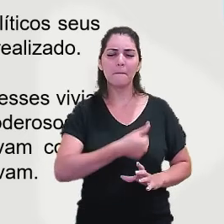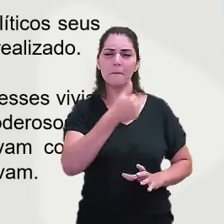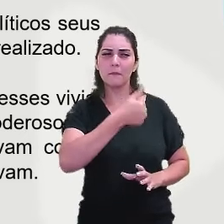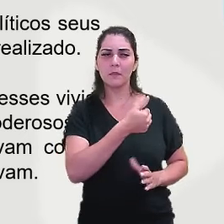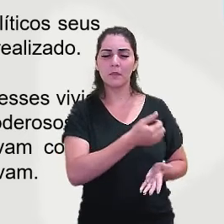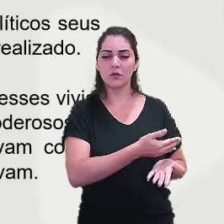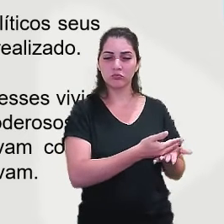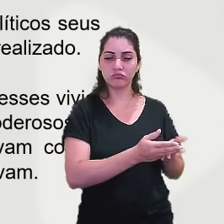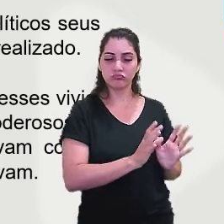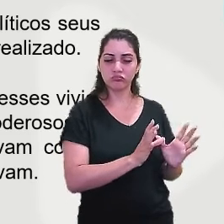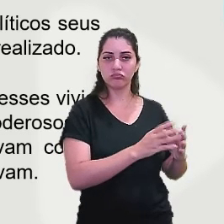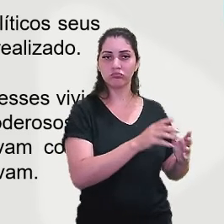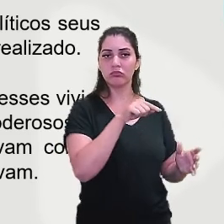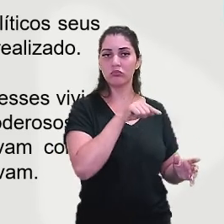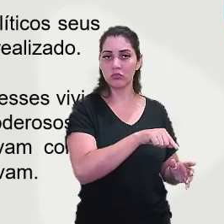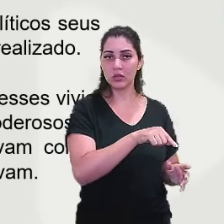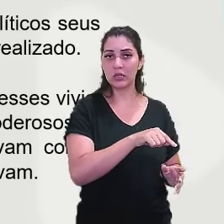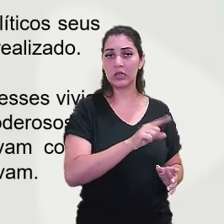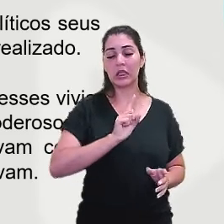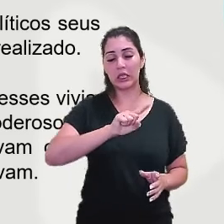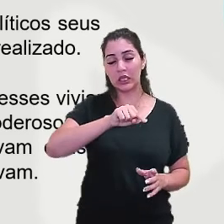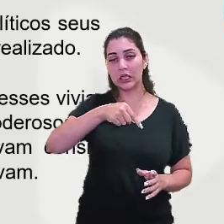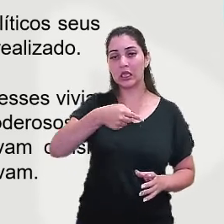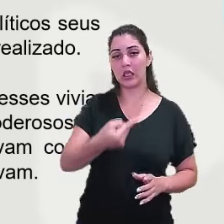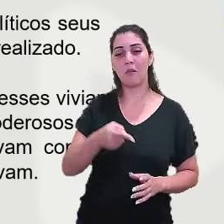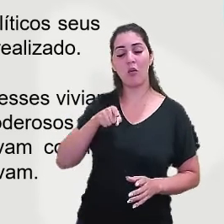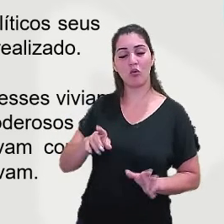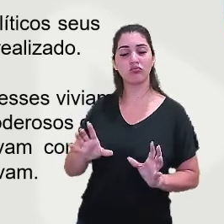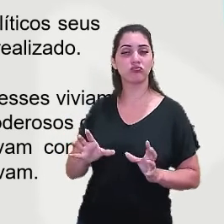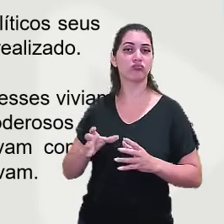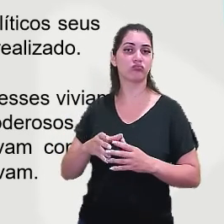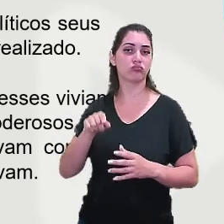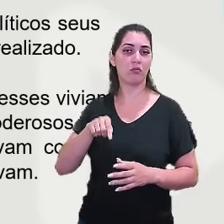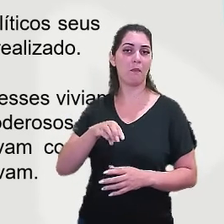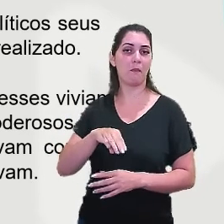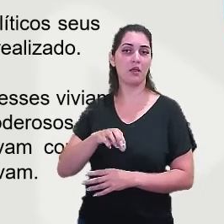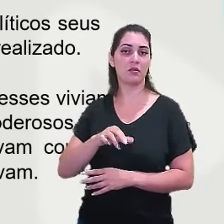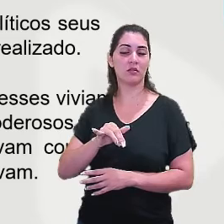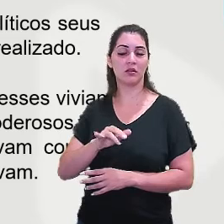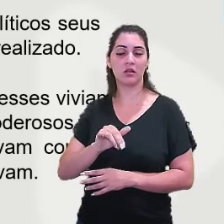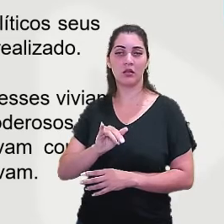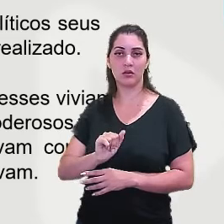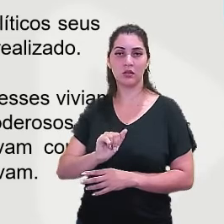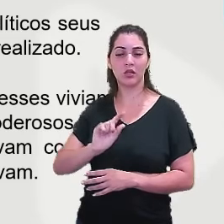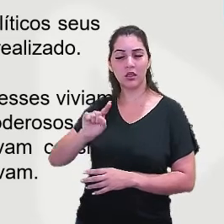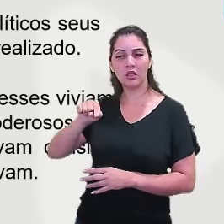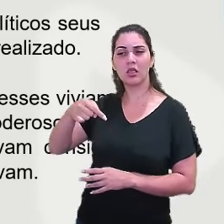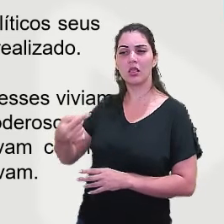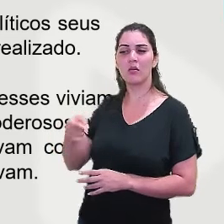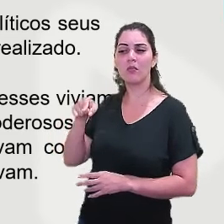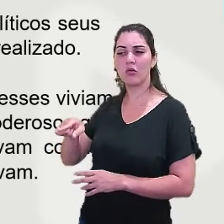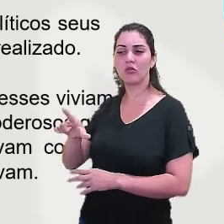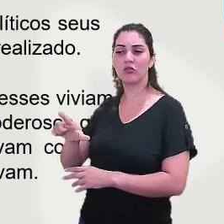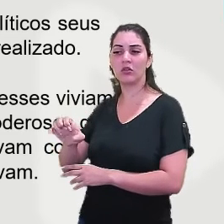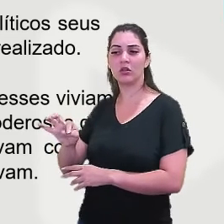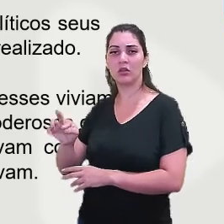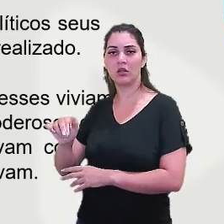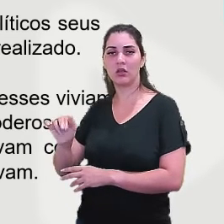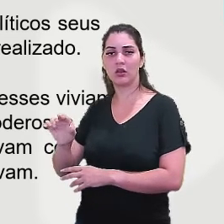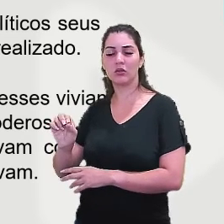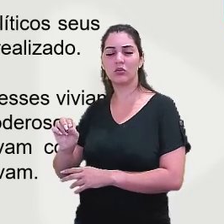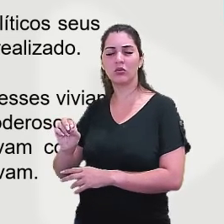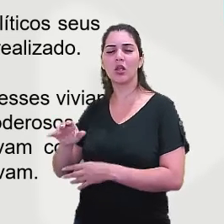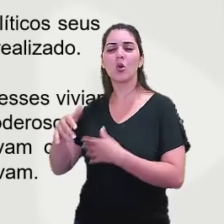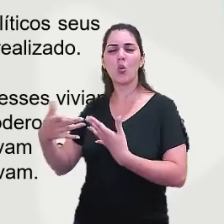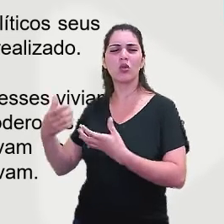surgiram os mercenários, depois os mercenarias, e após isso vieram da literatura. Quando eu digo literatura, porque